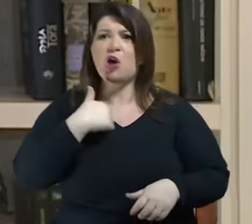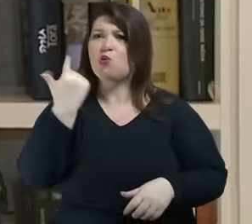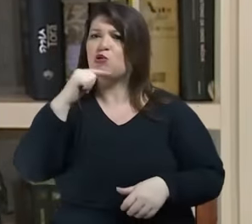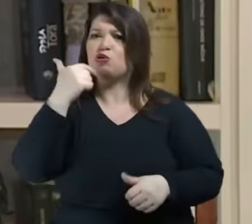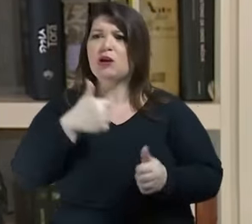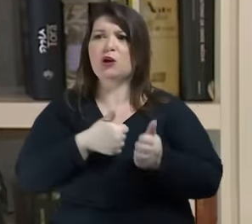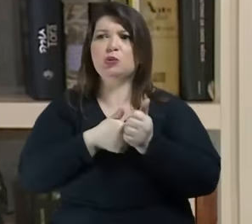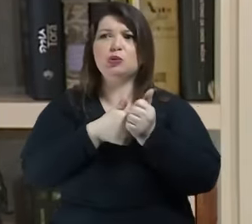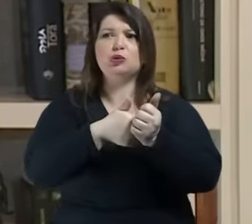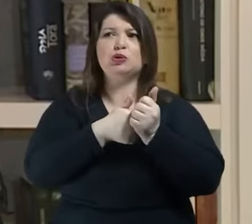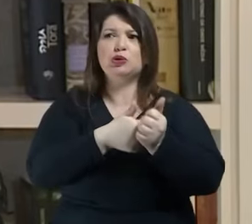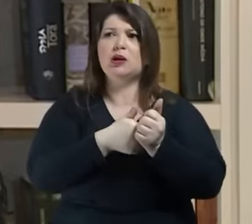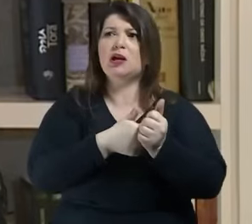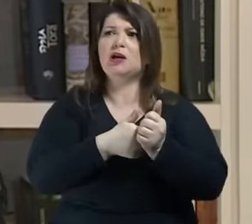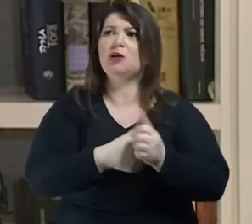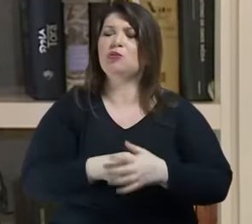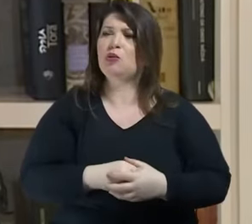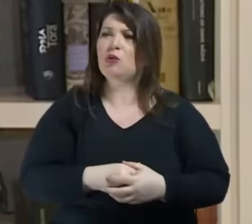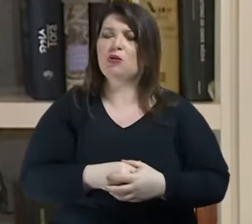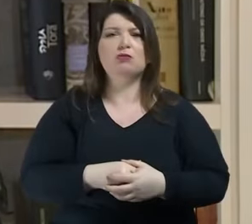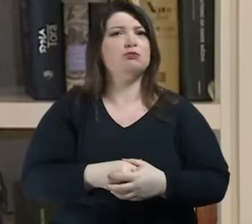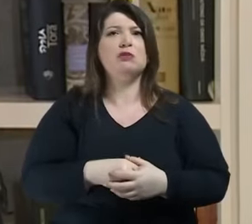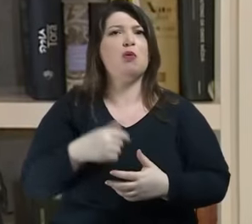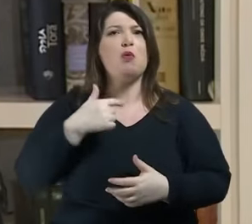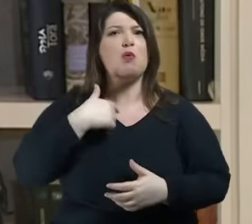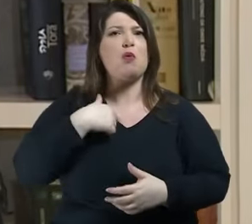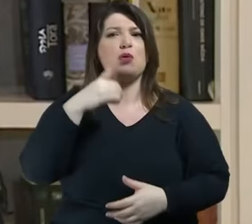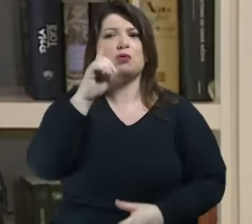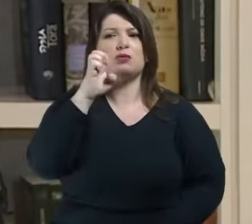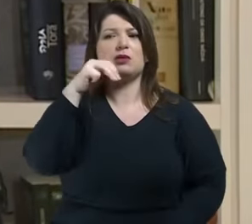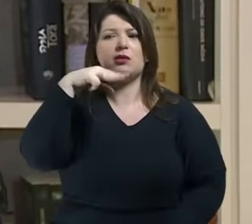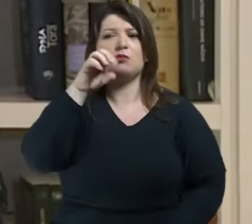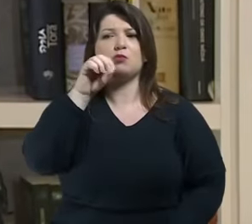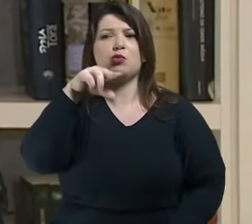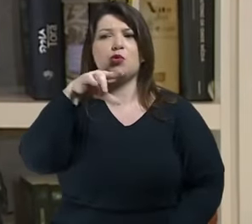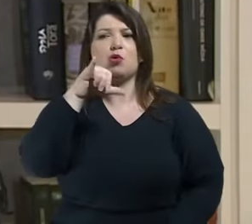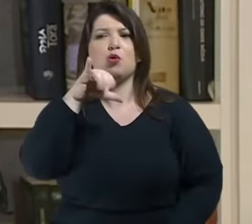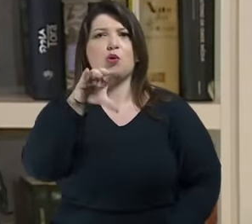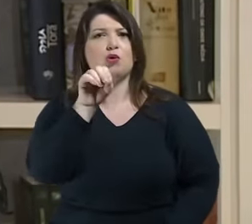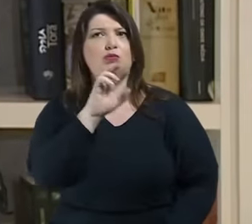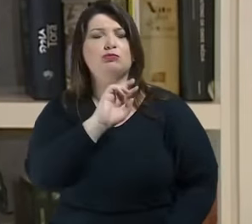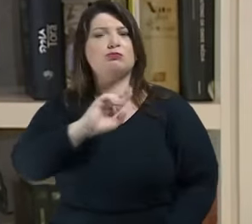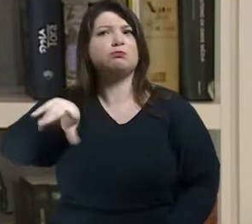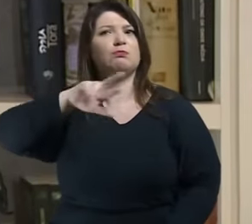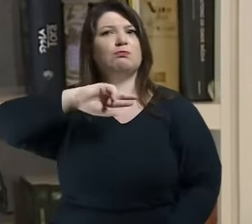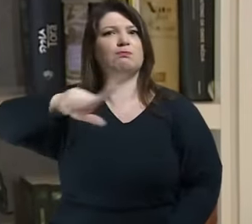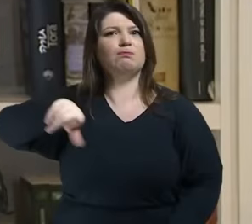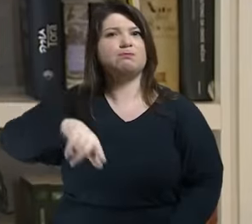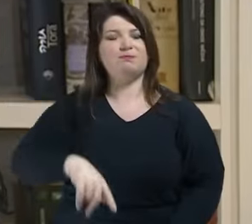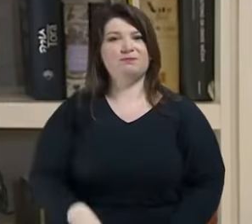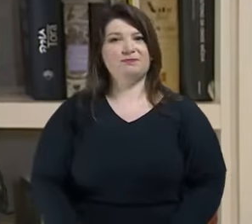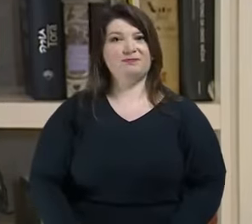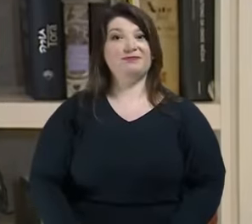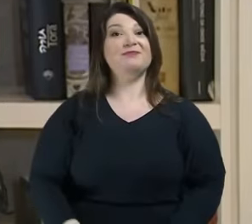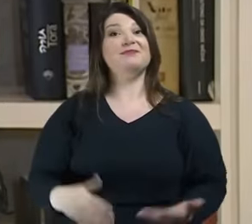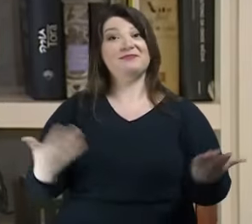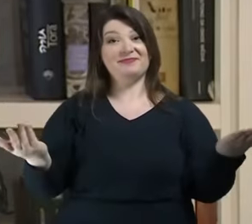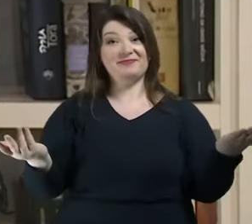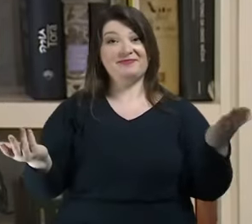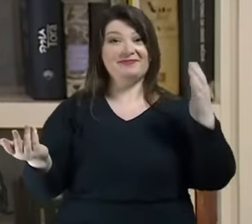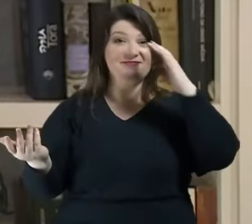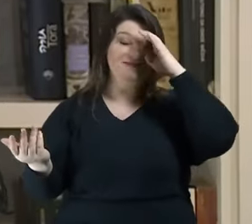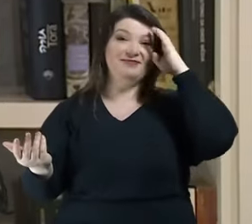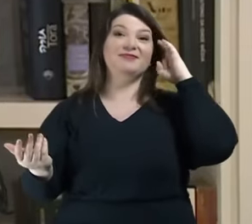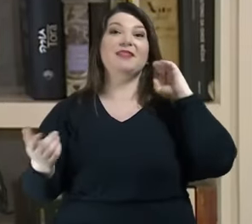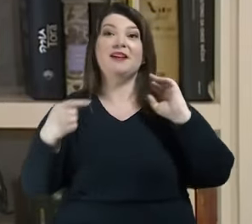1818 sem imaginar que o que Frankenstein criou é uma criatura que está querendo aumentar o